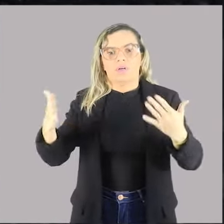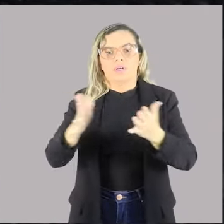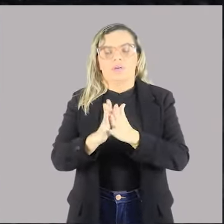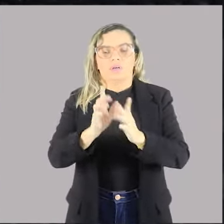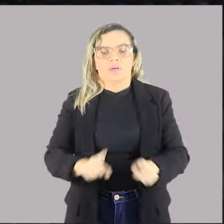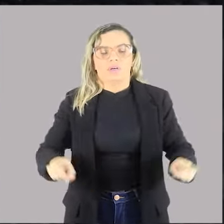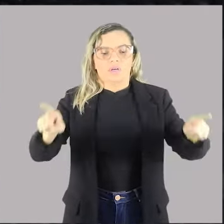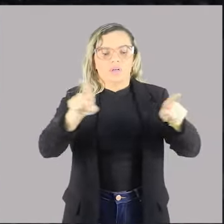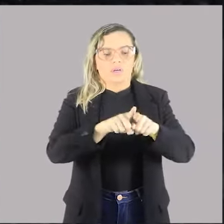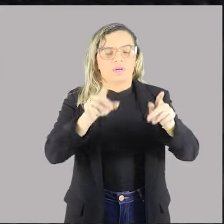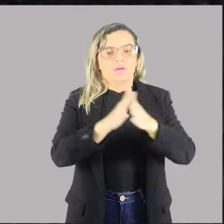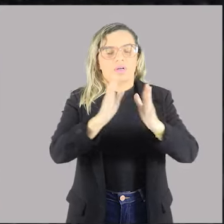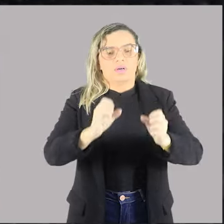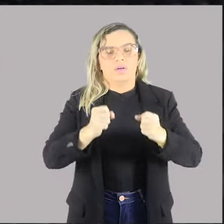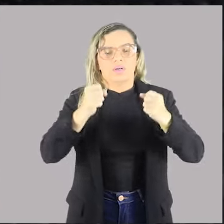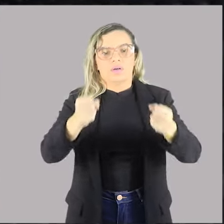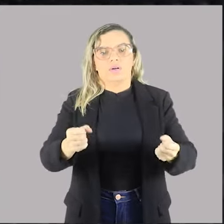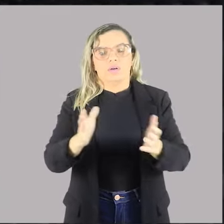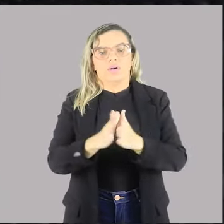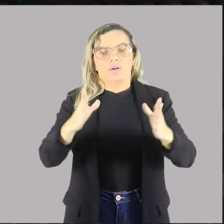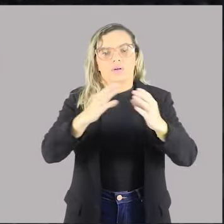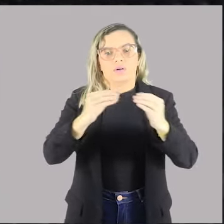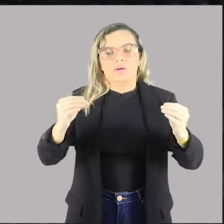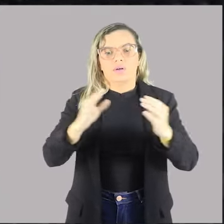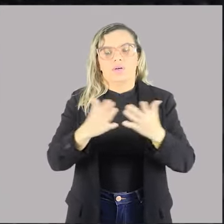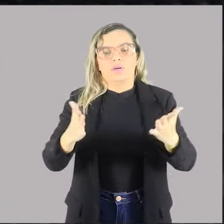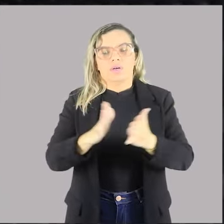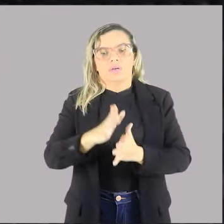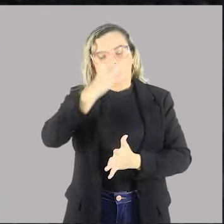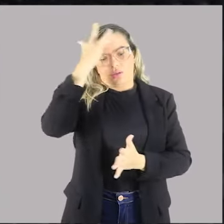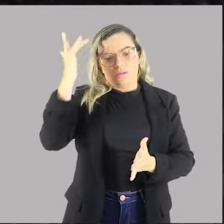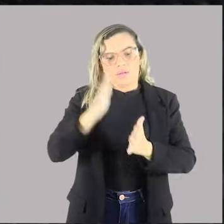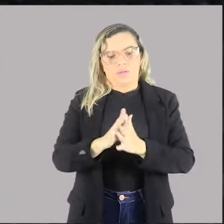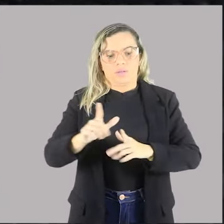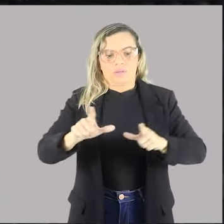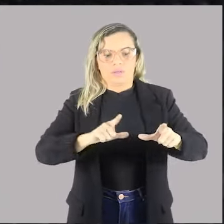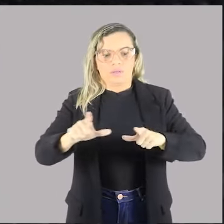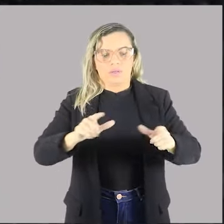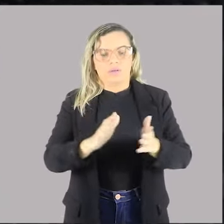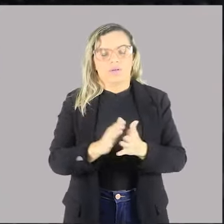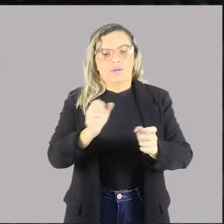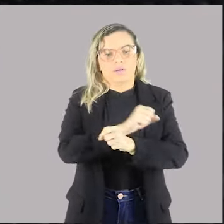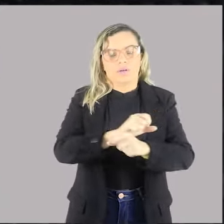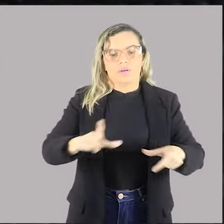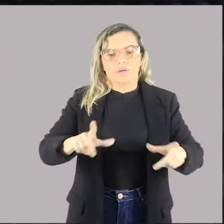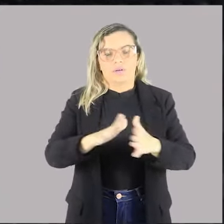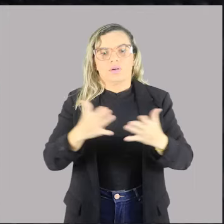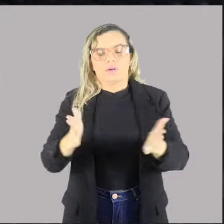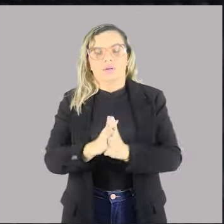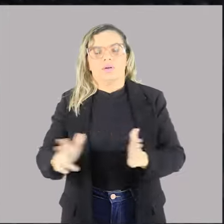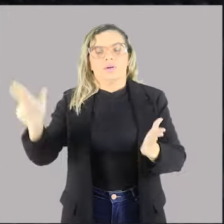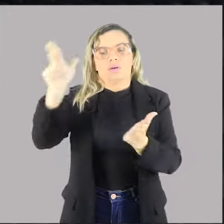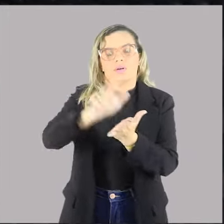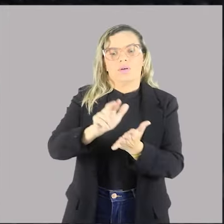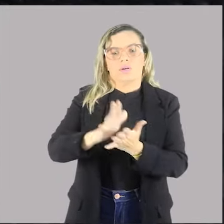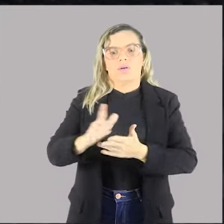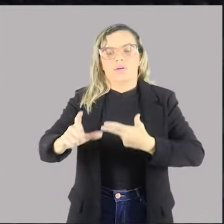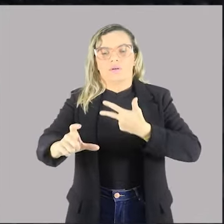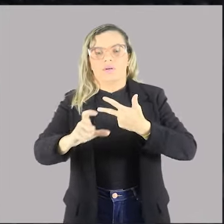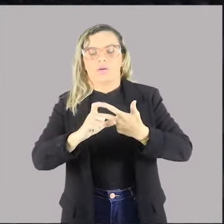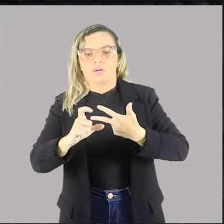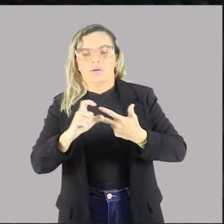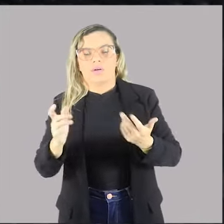há a possibilidade de extinção de cargos públicos quando eles estão vagos. Portanto, regulamentos executivos e,